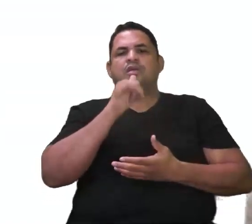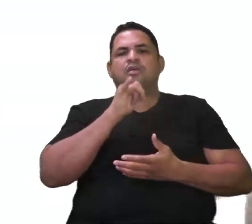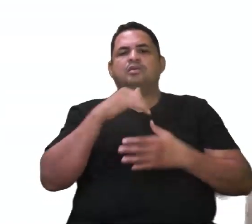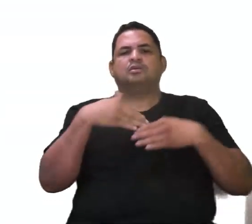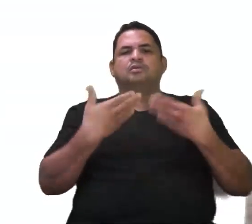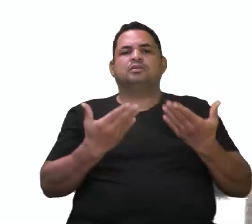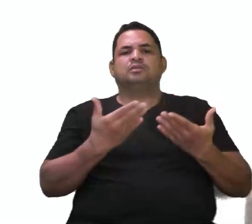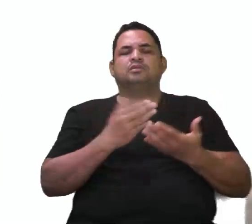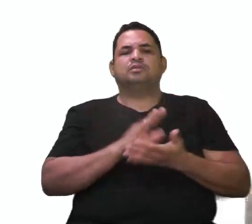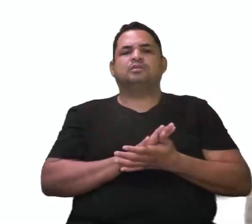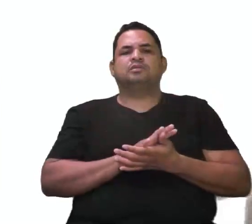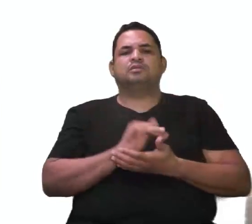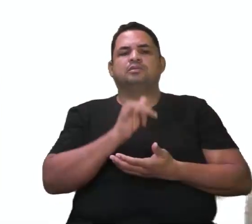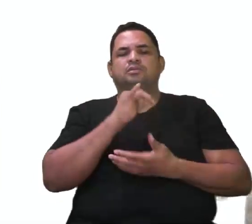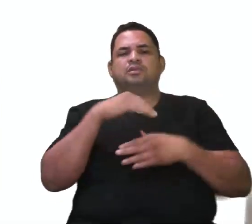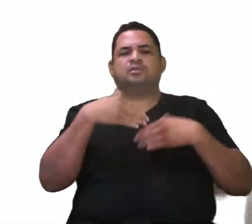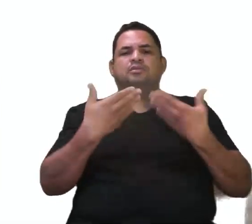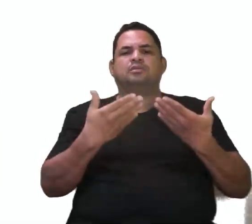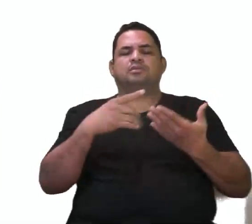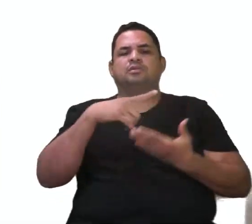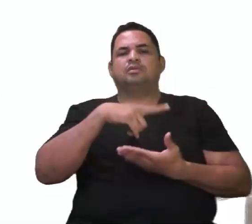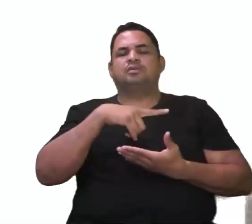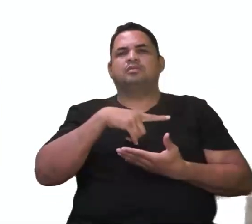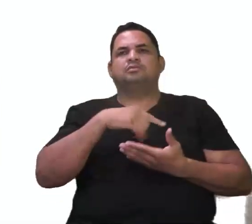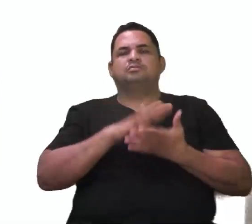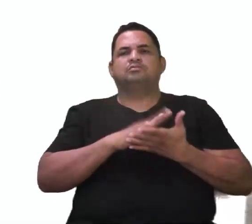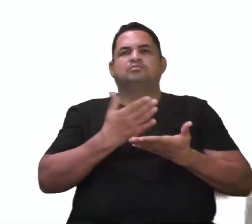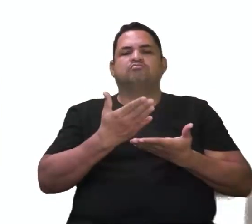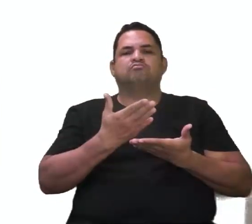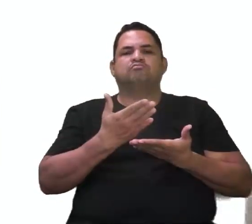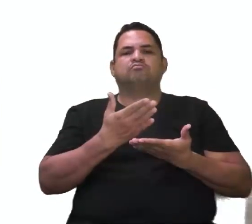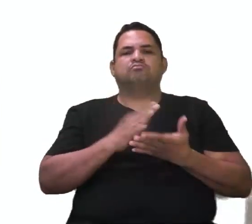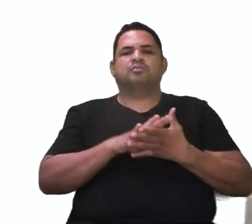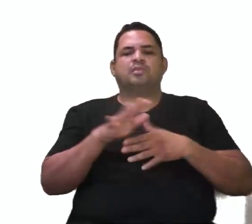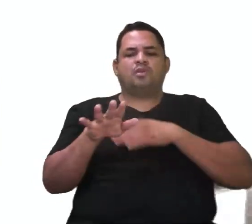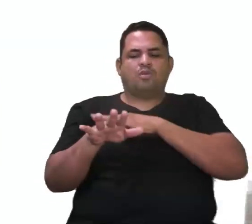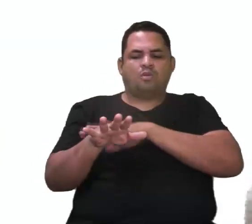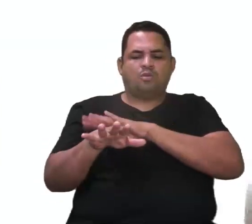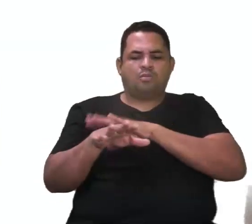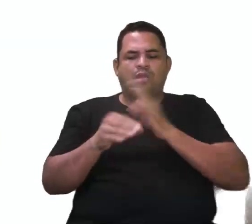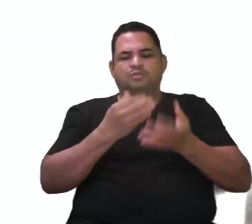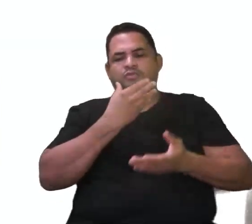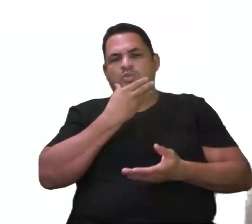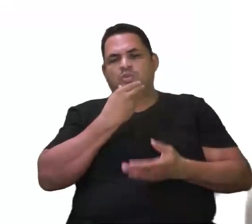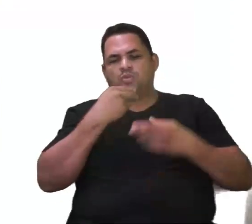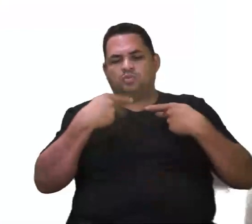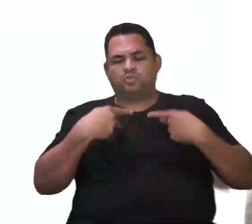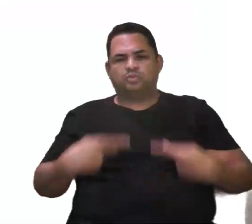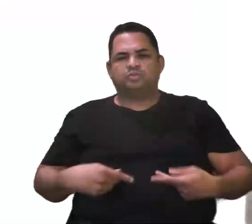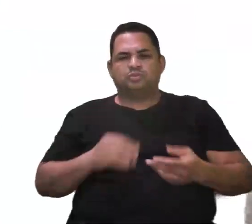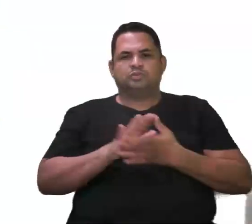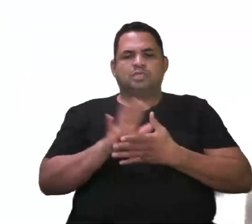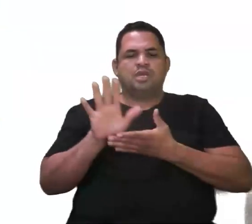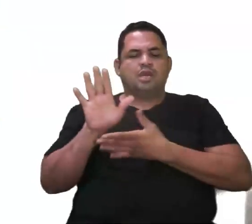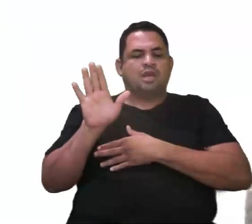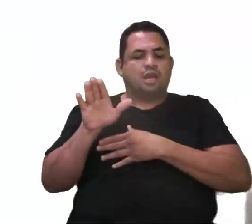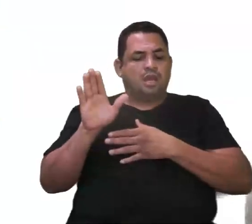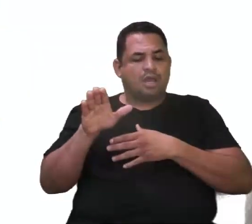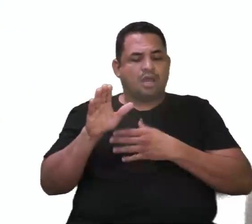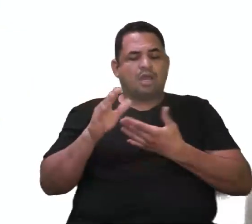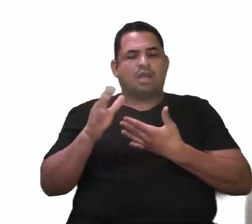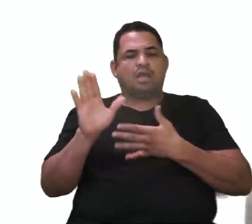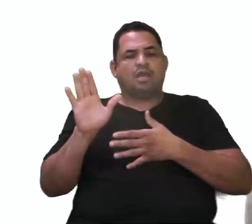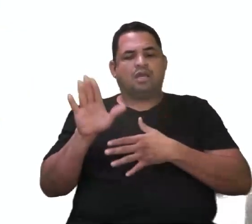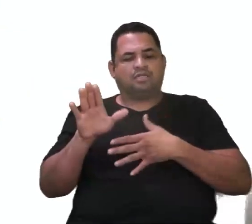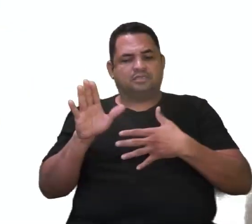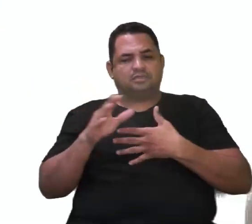esses órgãos homólogos. Por exemplo, quando você tem a presença aí dos braços do ser humano, as asas do mocega nadadeira e da